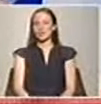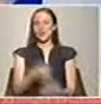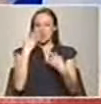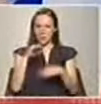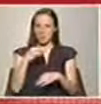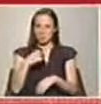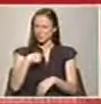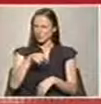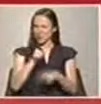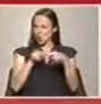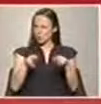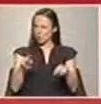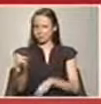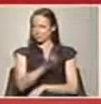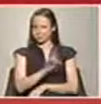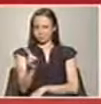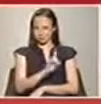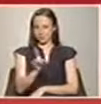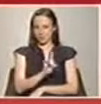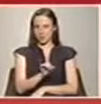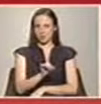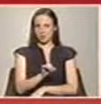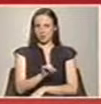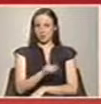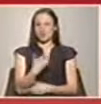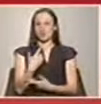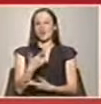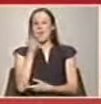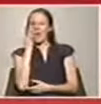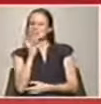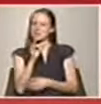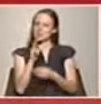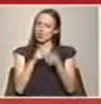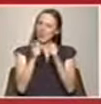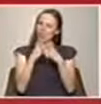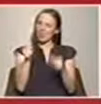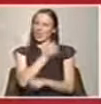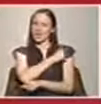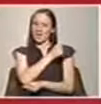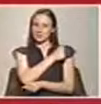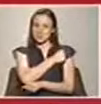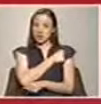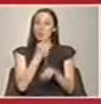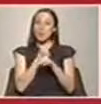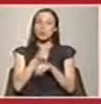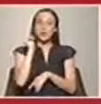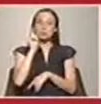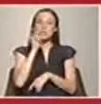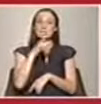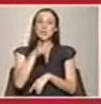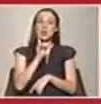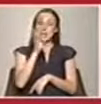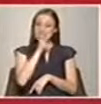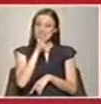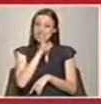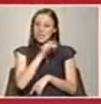logo para o hospital, não é? Vão tentando resolver em casa. Uma coisa importante a referir é que se isso